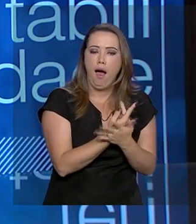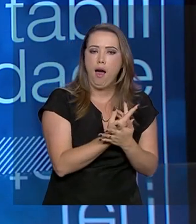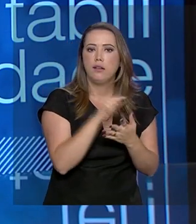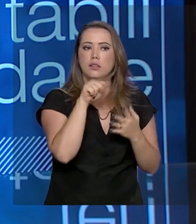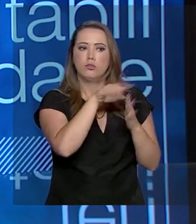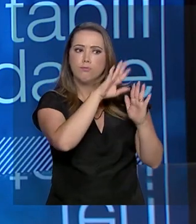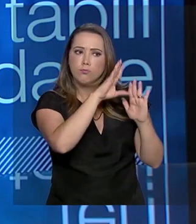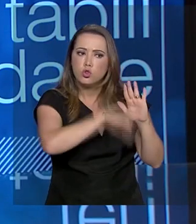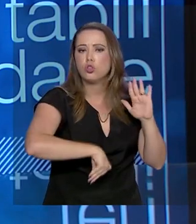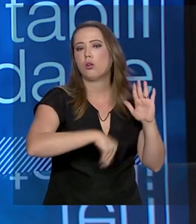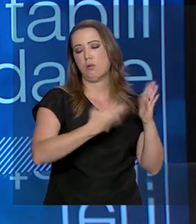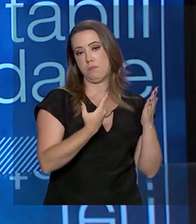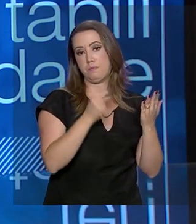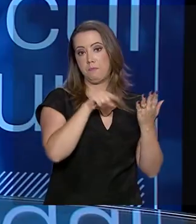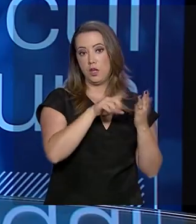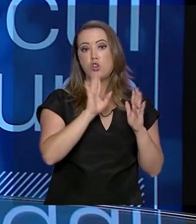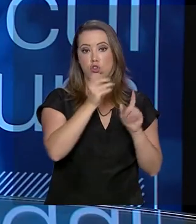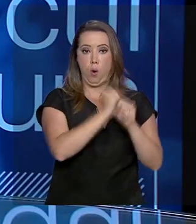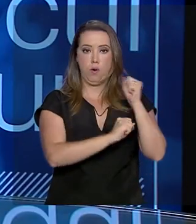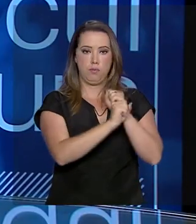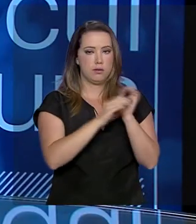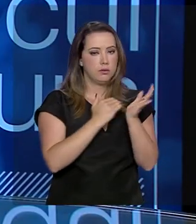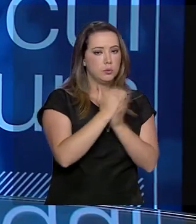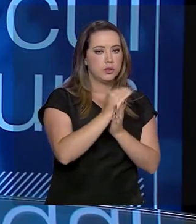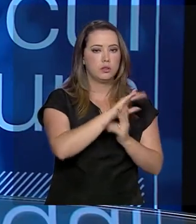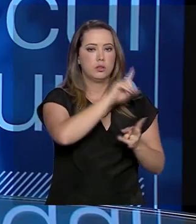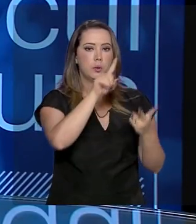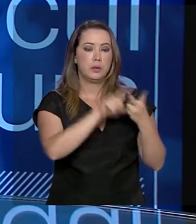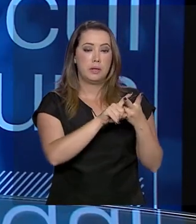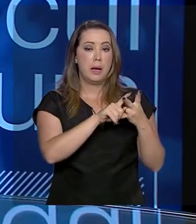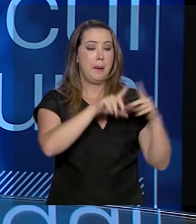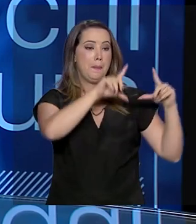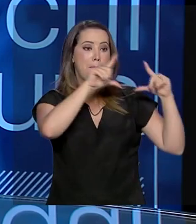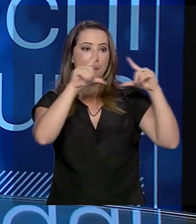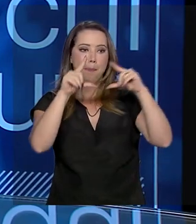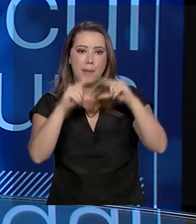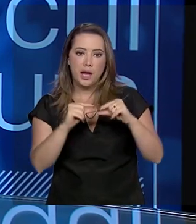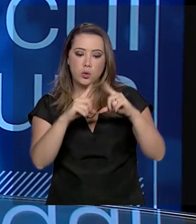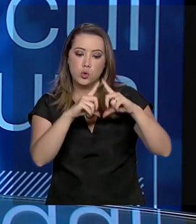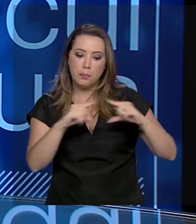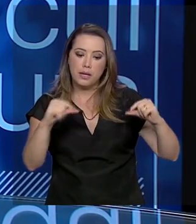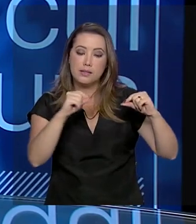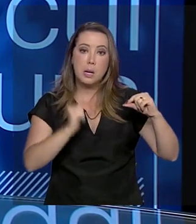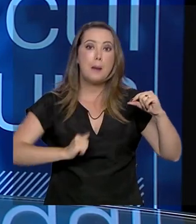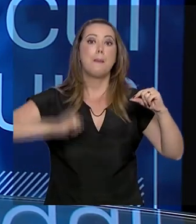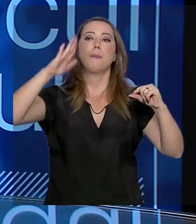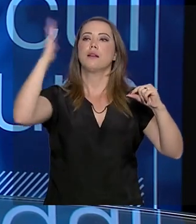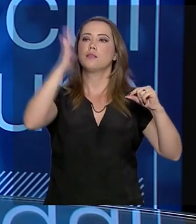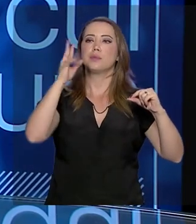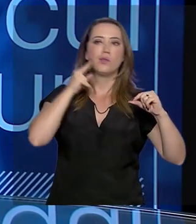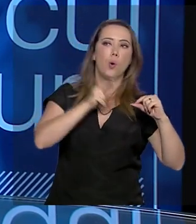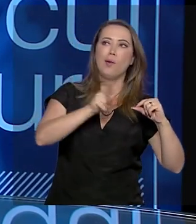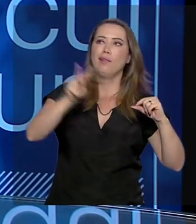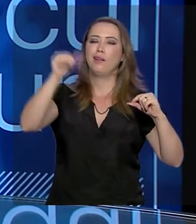produtivo. Temos feito isso desde o ano passado. E a questão de menos Brasília, mais Brasil, para não tomarmos as